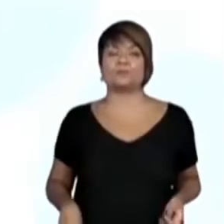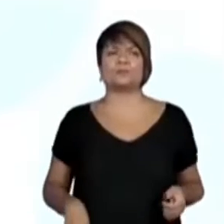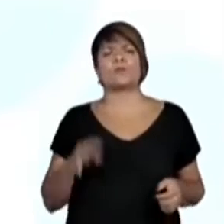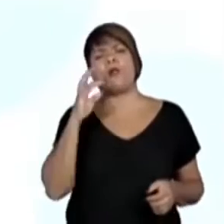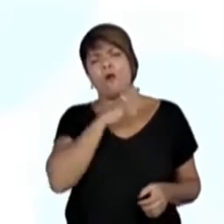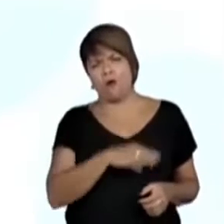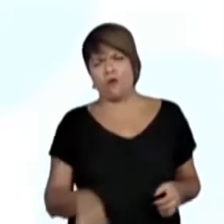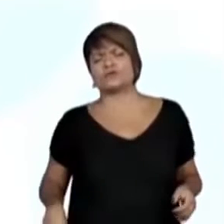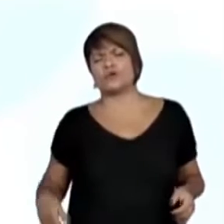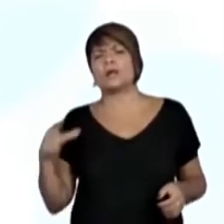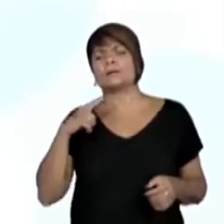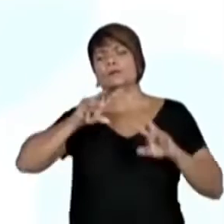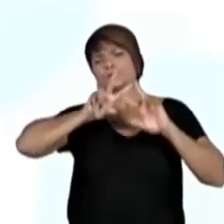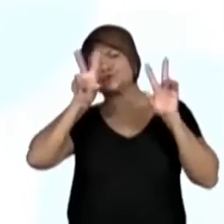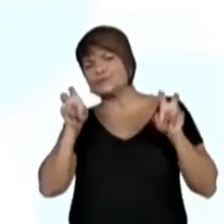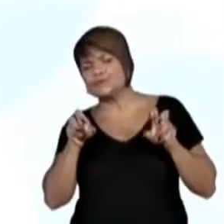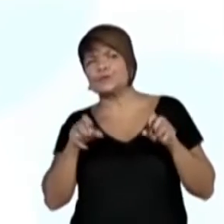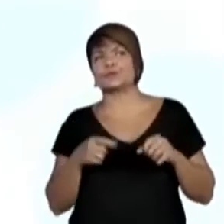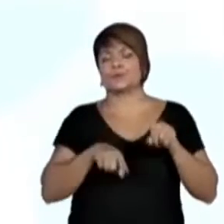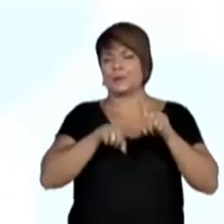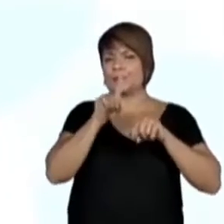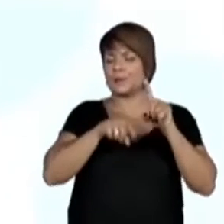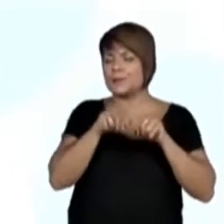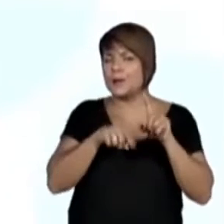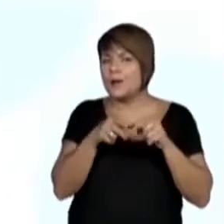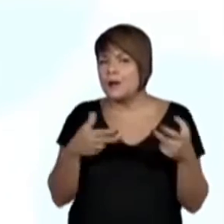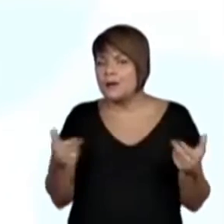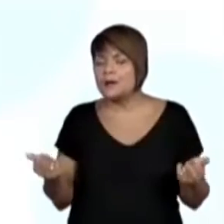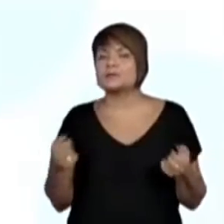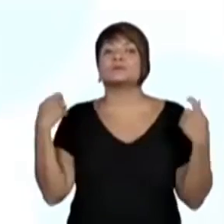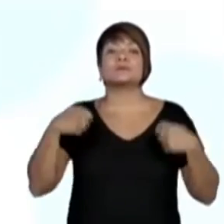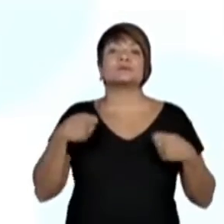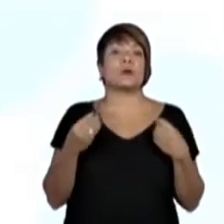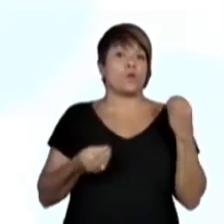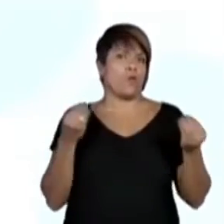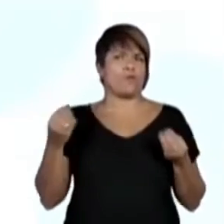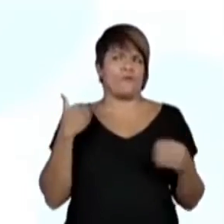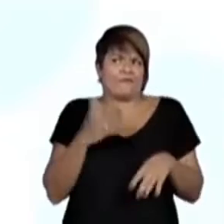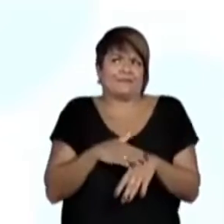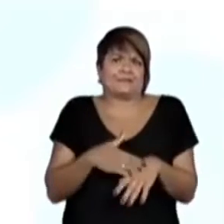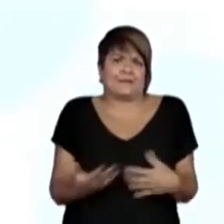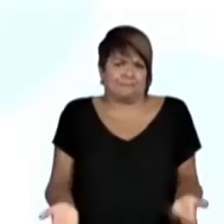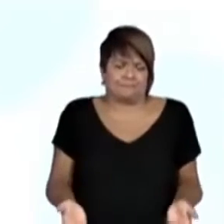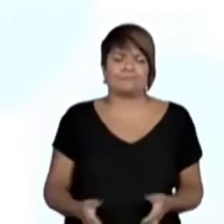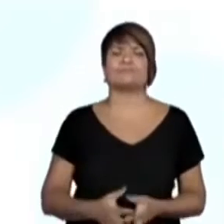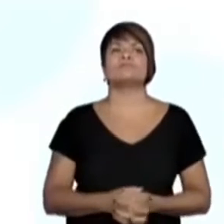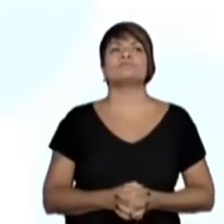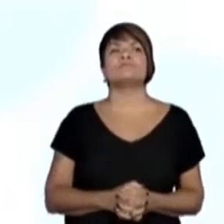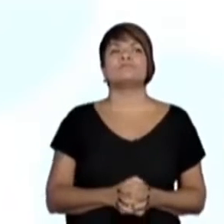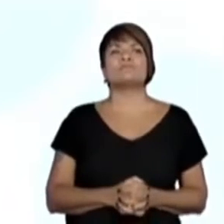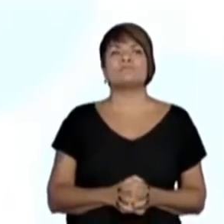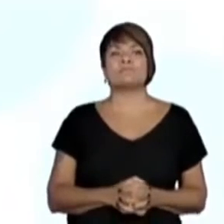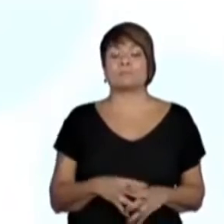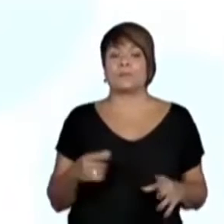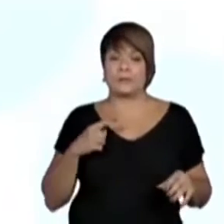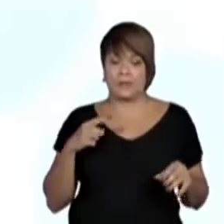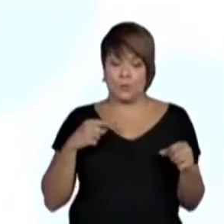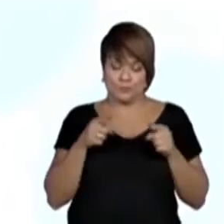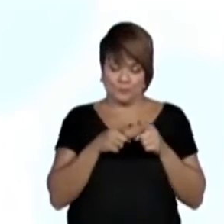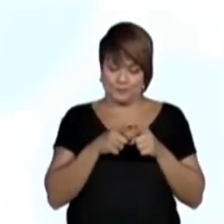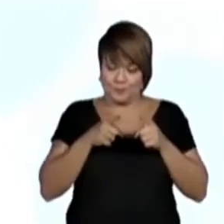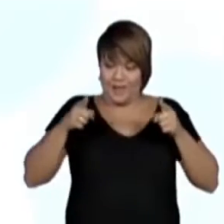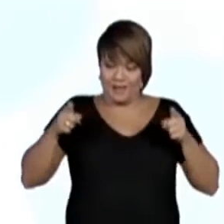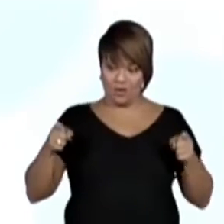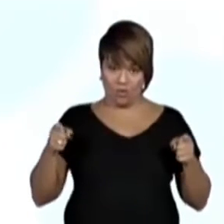teve o título, teve os materiais e agora nós precisamos saber como confeccionar. Em cada ponta da